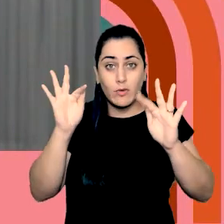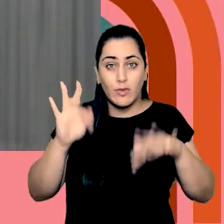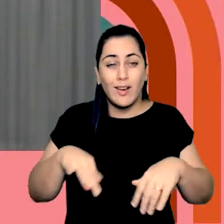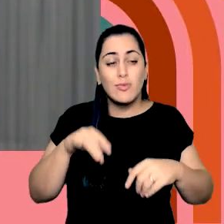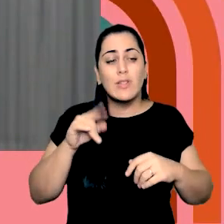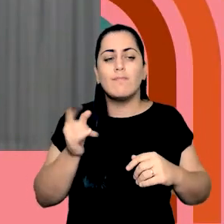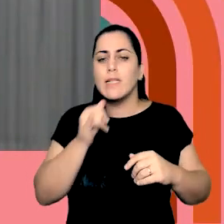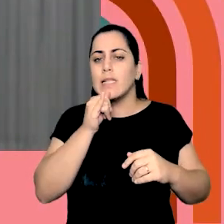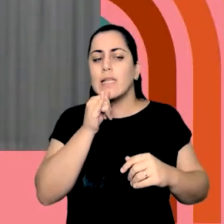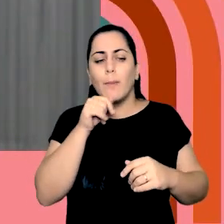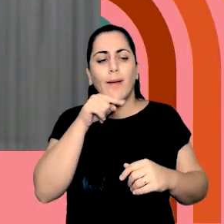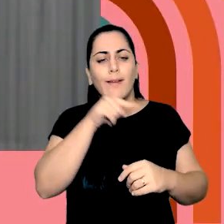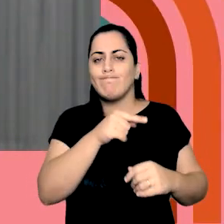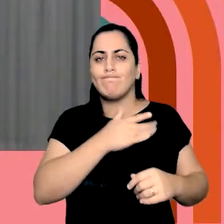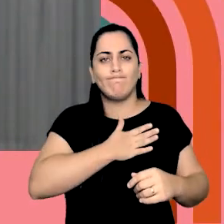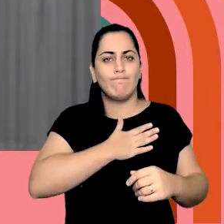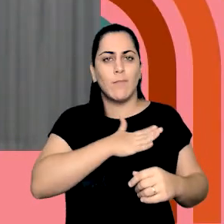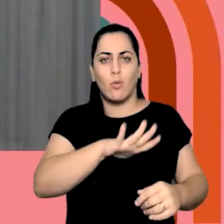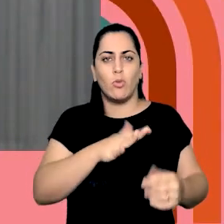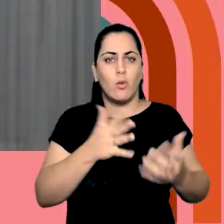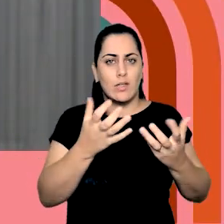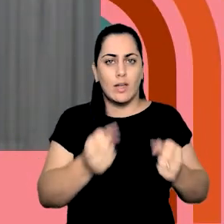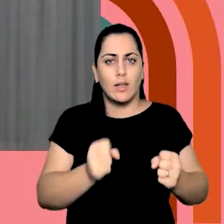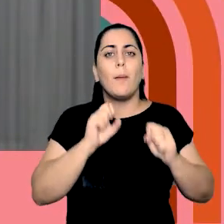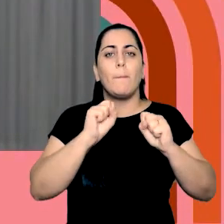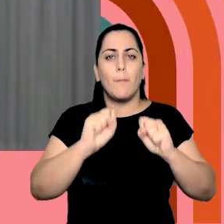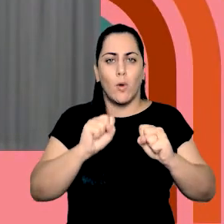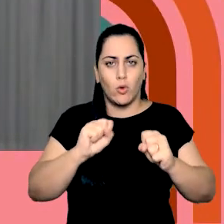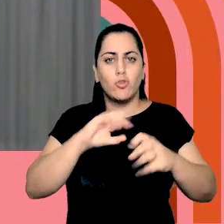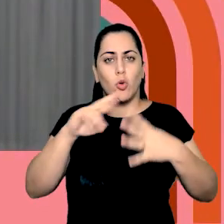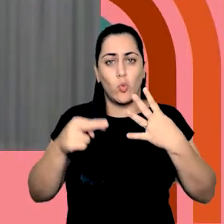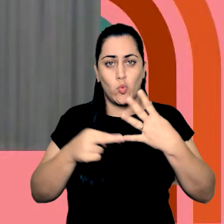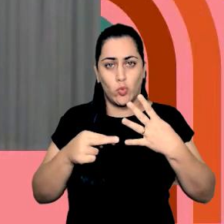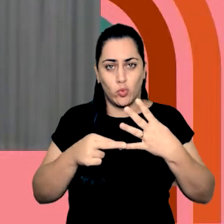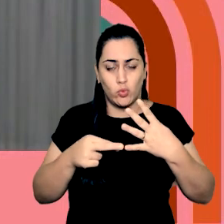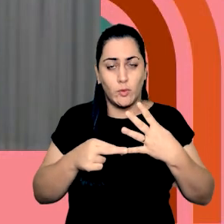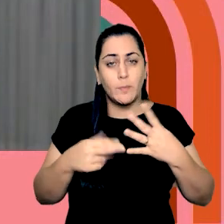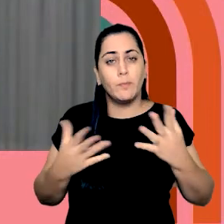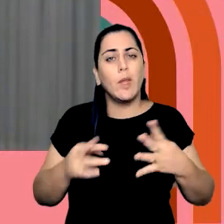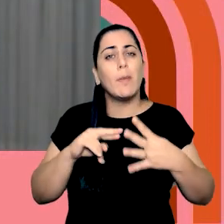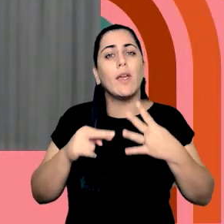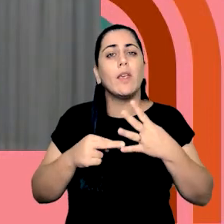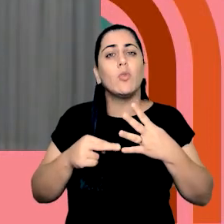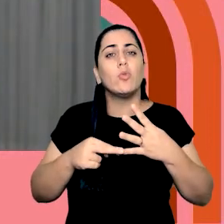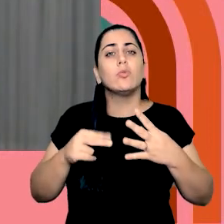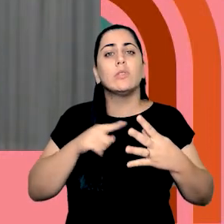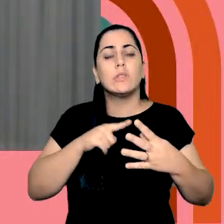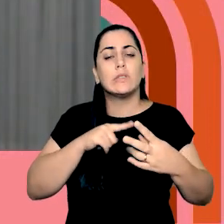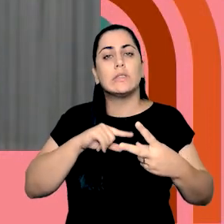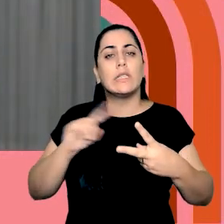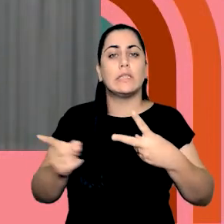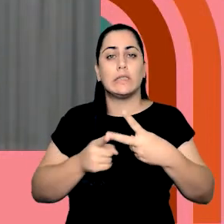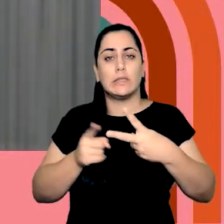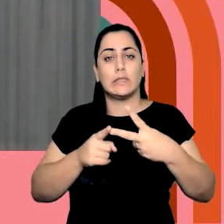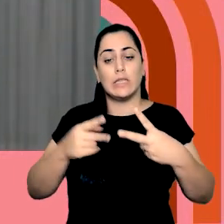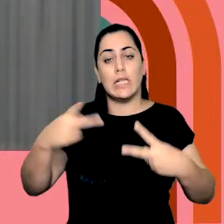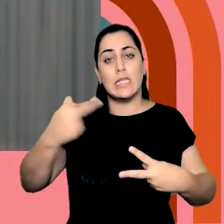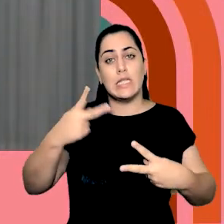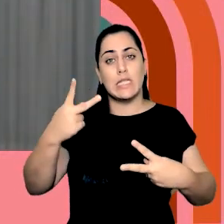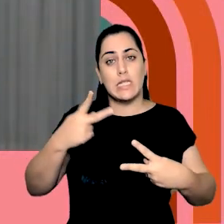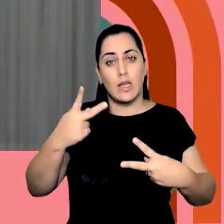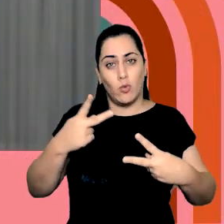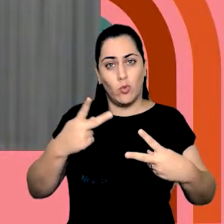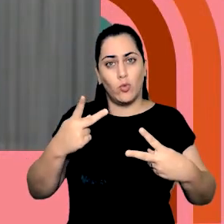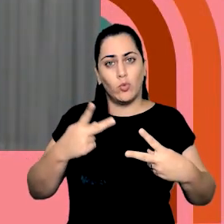inconformada, que não gostar da nossa decisão, pode recorrer. Esse recurso é decidido por uma segunda instância,